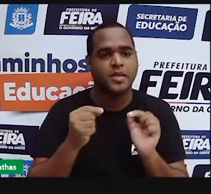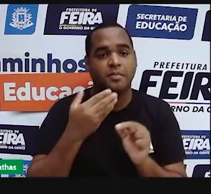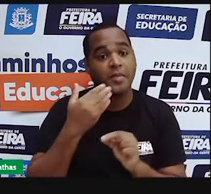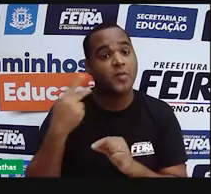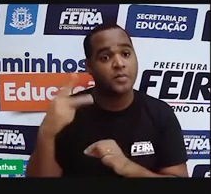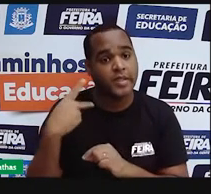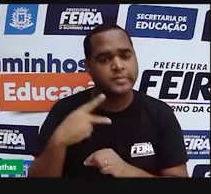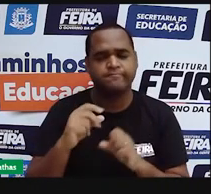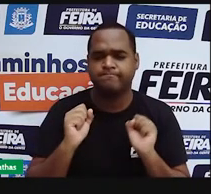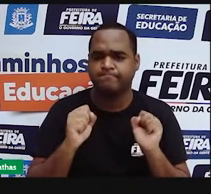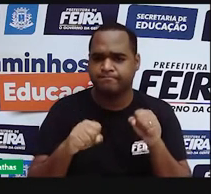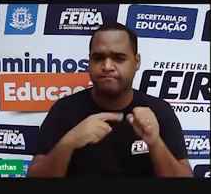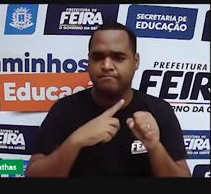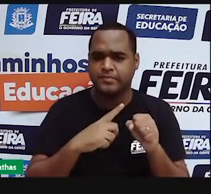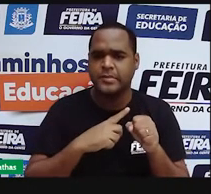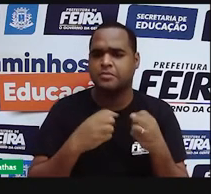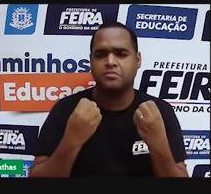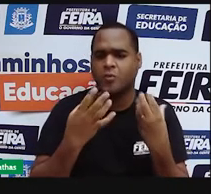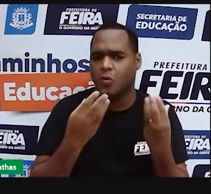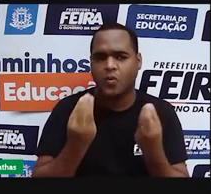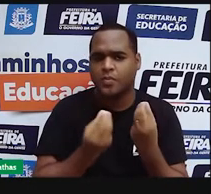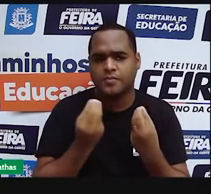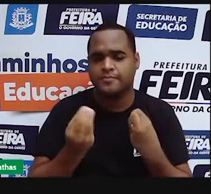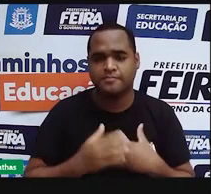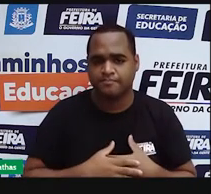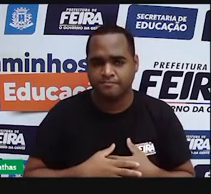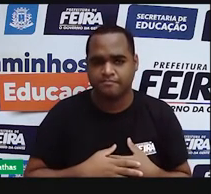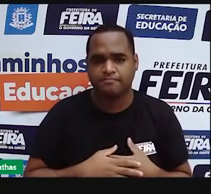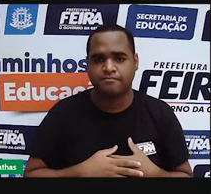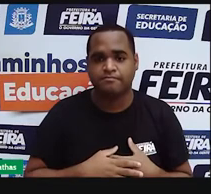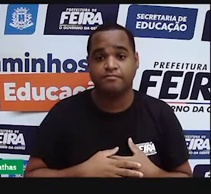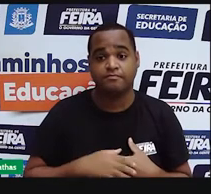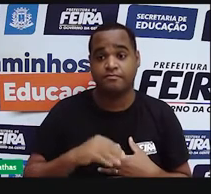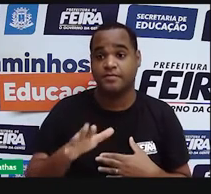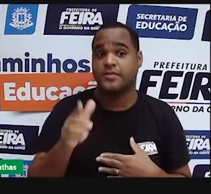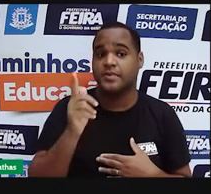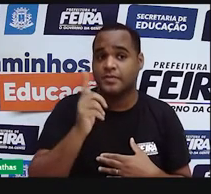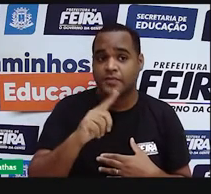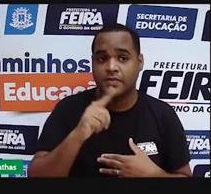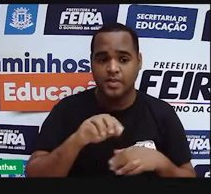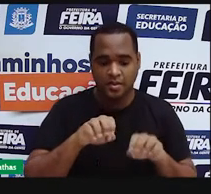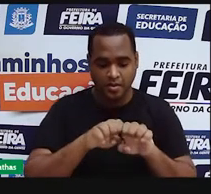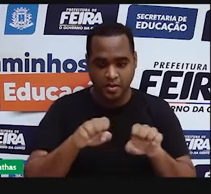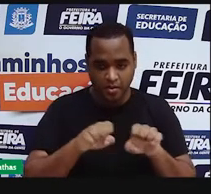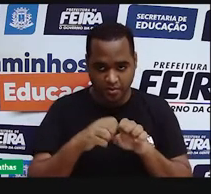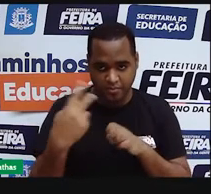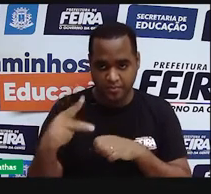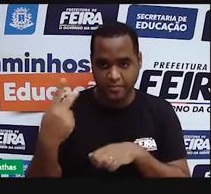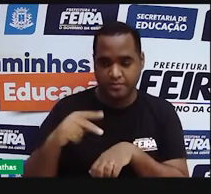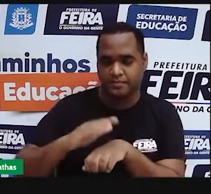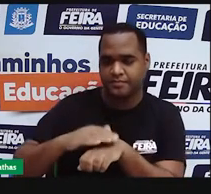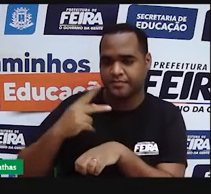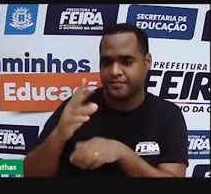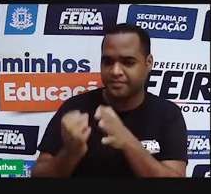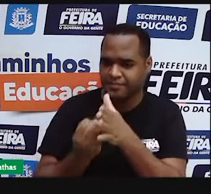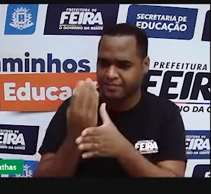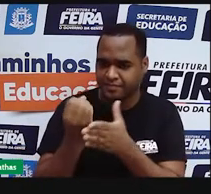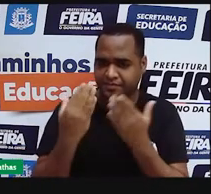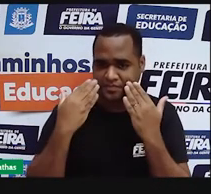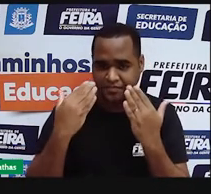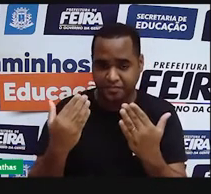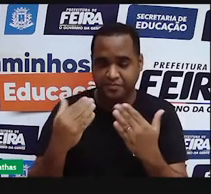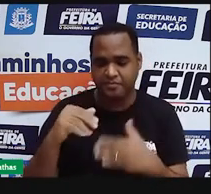Rutherford, que é um modelo de Bohr? Então, além de validar aquela estrutura que Rutherford apresentou, que era um